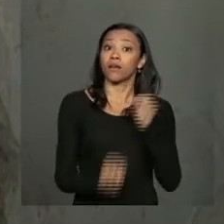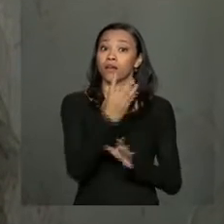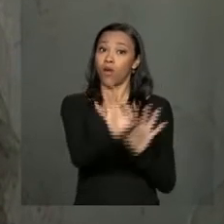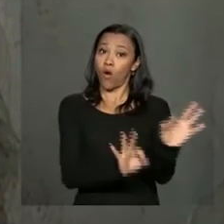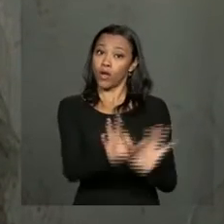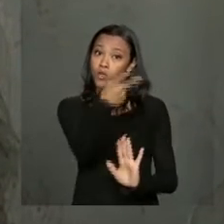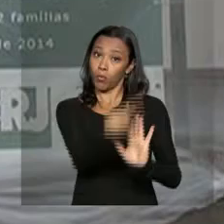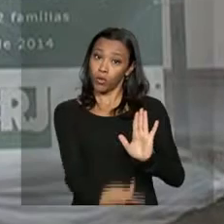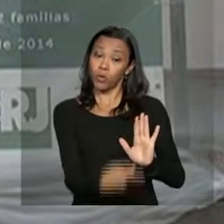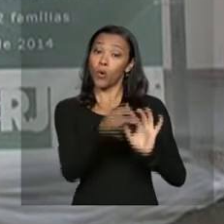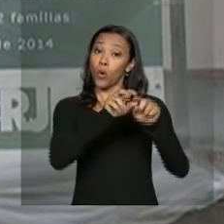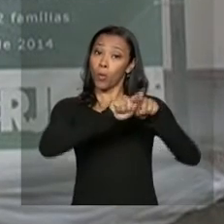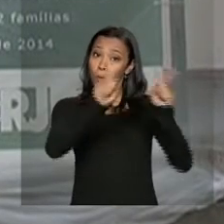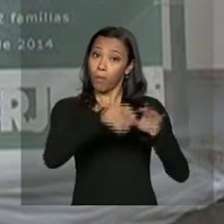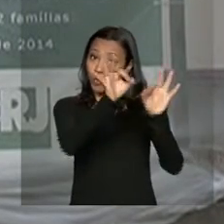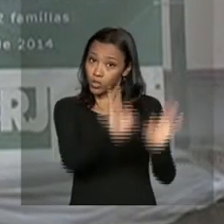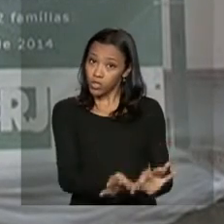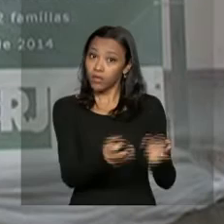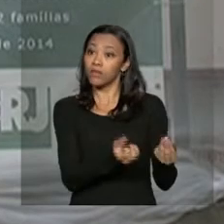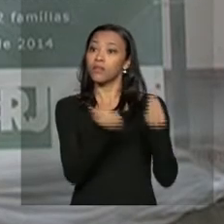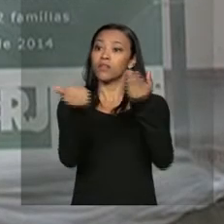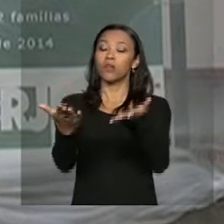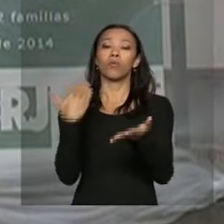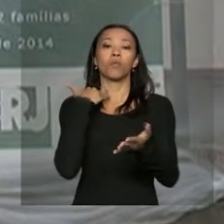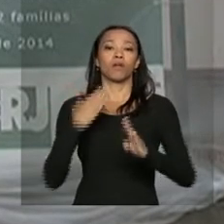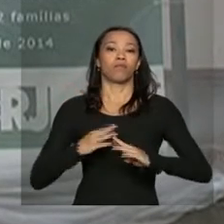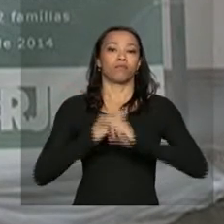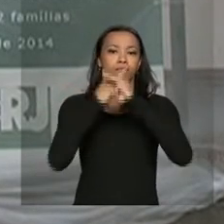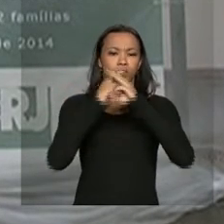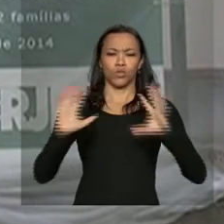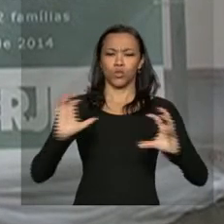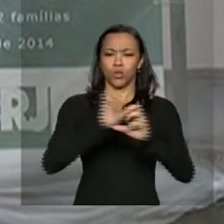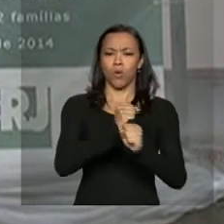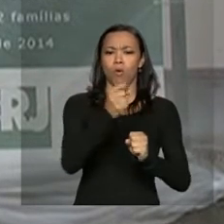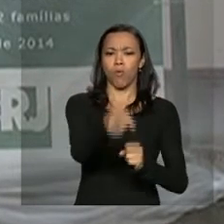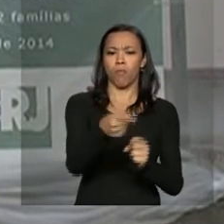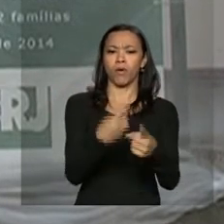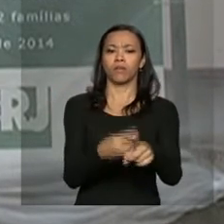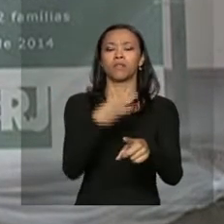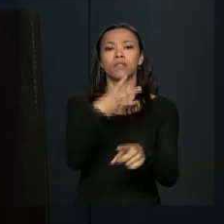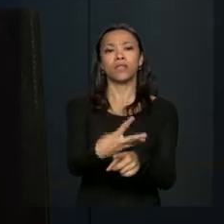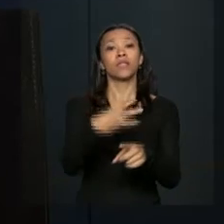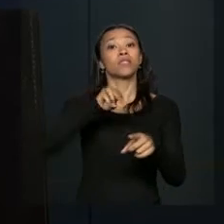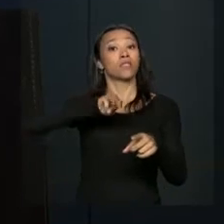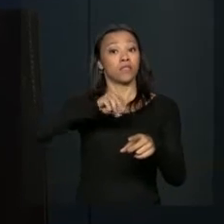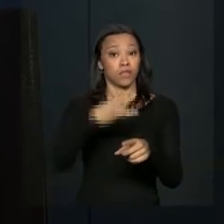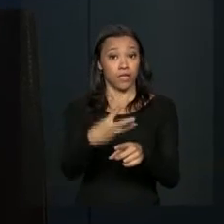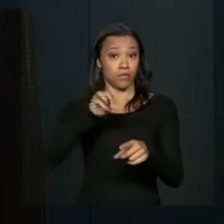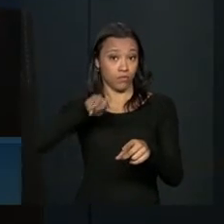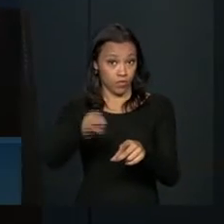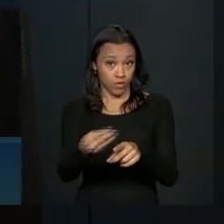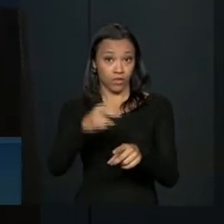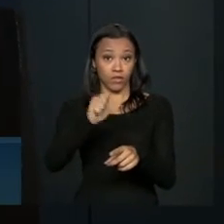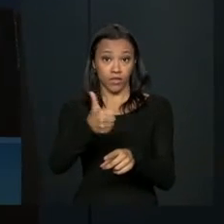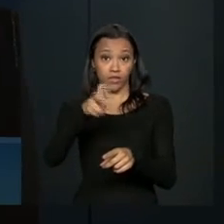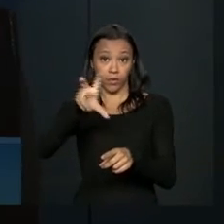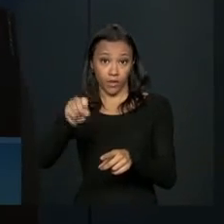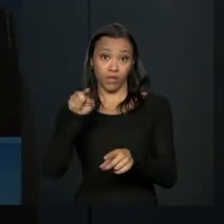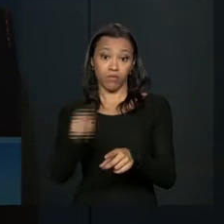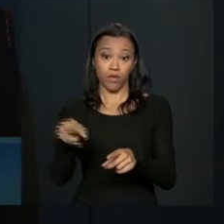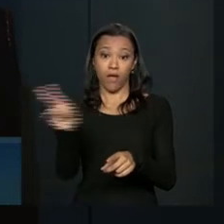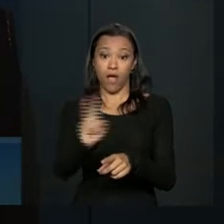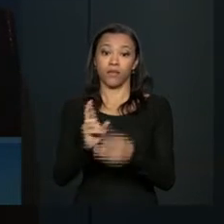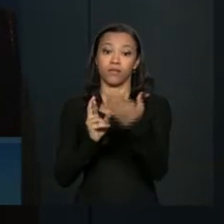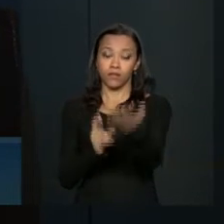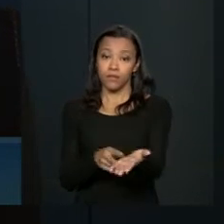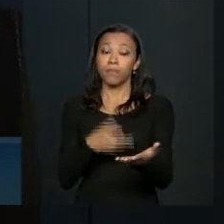Econômica Federal. O valor total ficou em 3 milhões e 150 mil reais. As entidades que tiverem pelo menos 3 anos